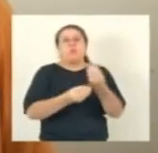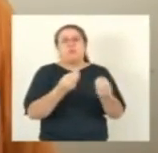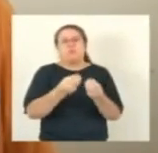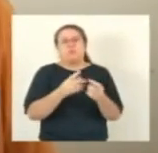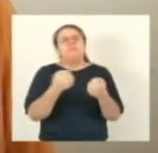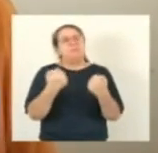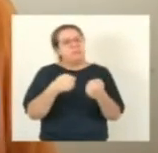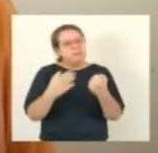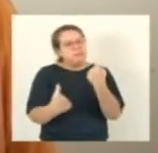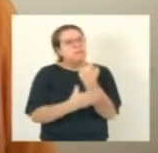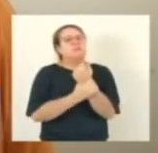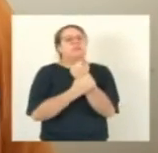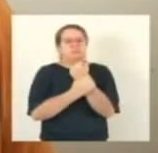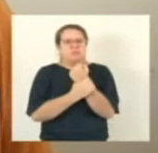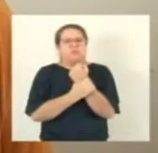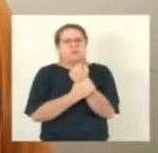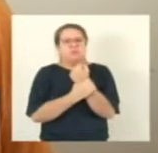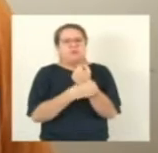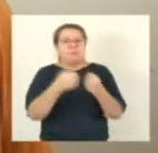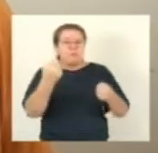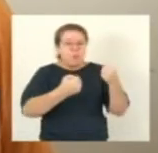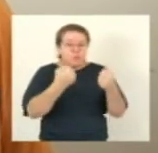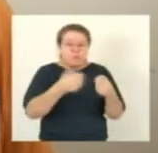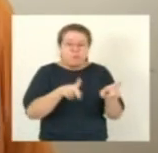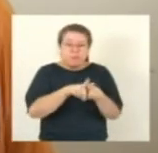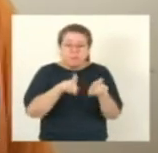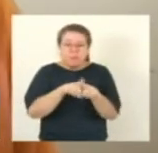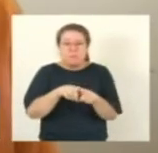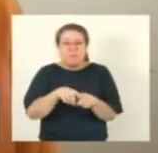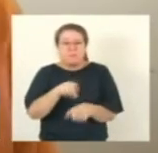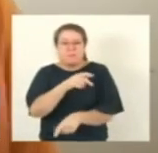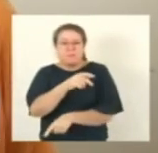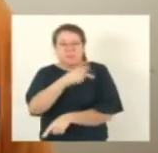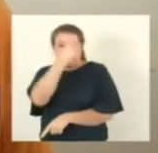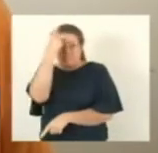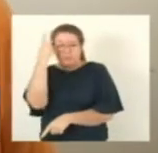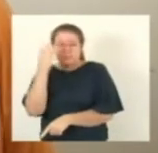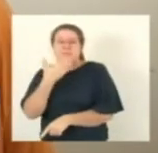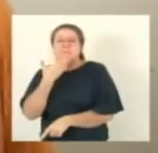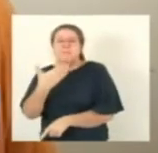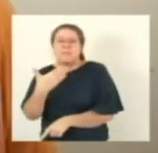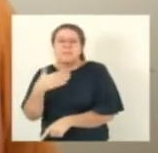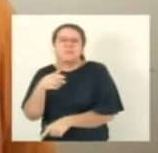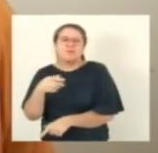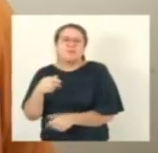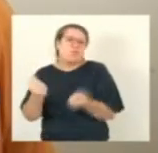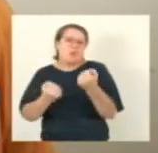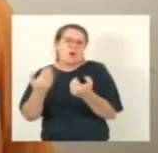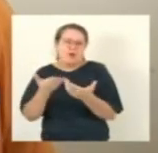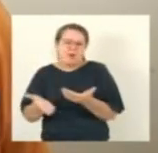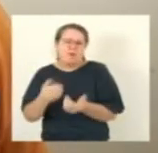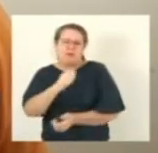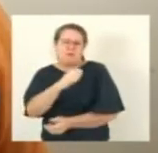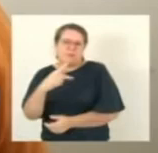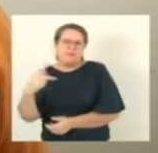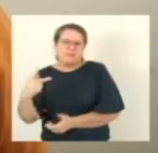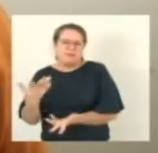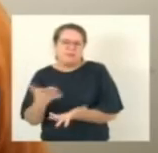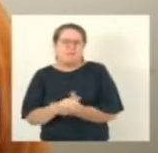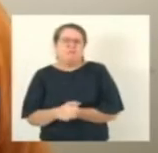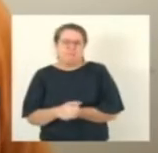também dos passageiros até porque tem gente que fralda o aplicativo tanto para ser motorista quanto para ser um passageiro que às vezes é